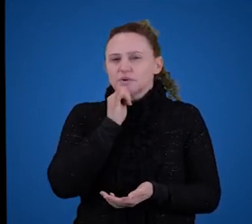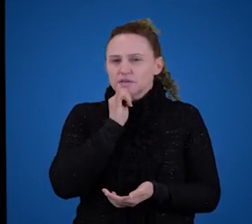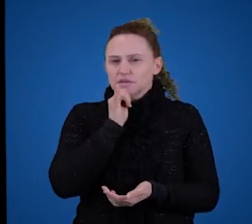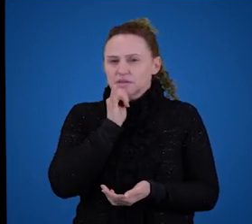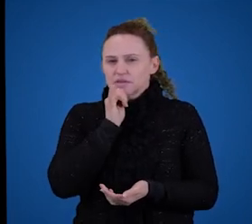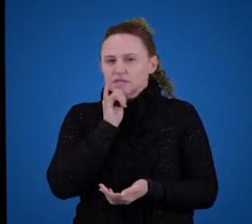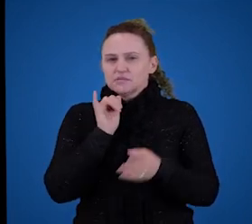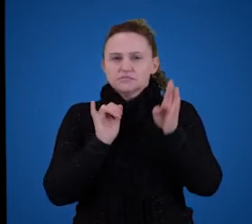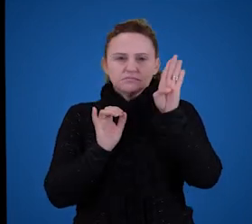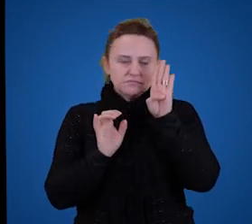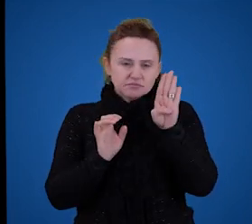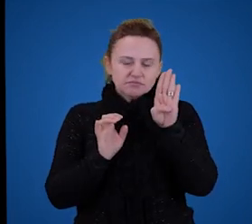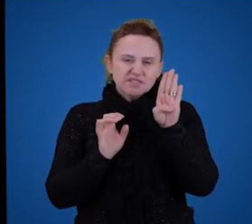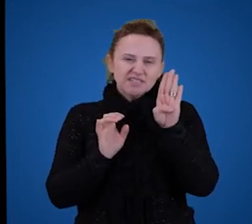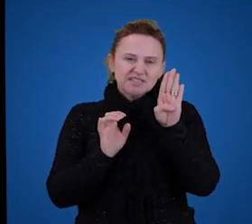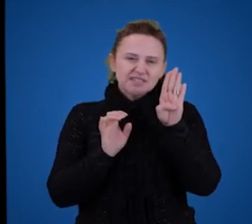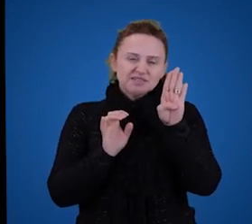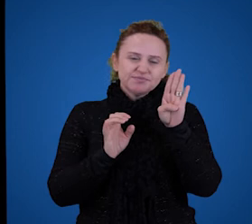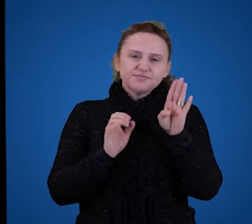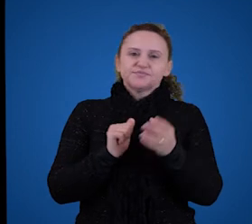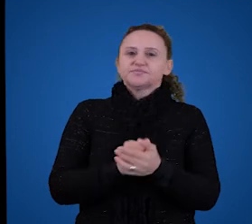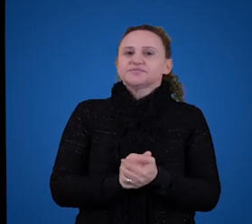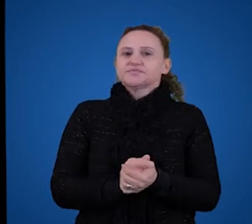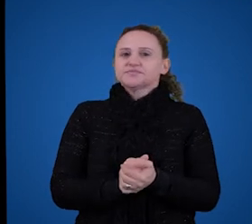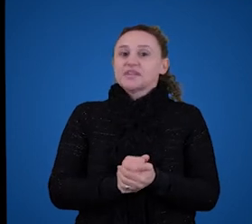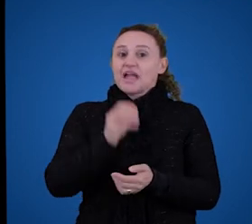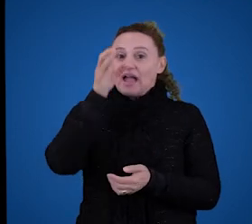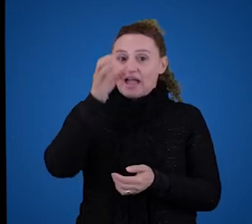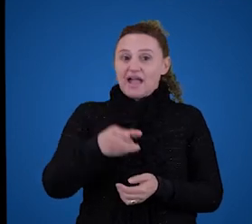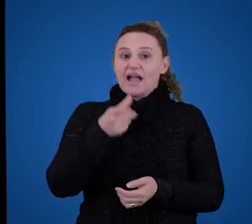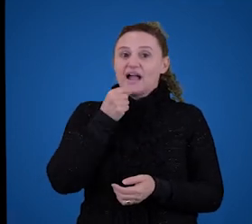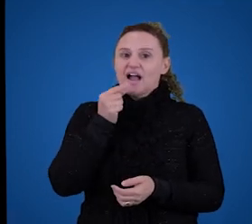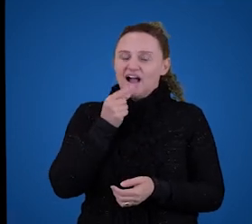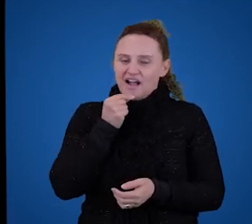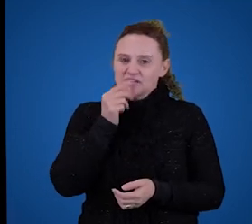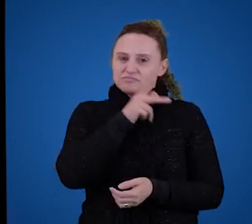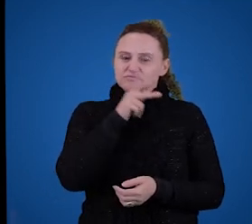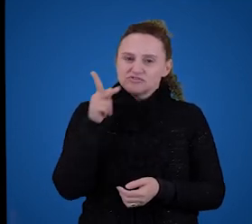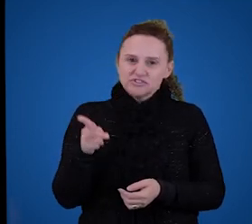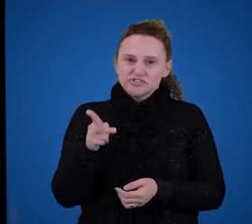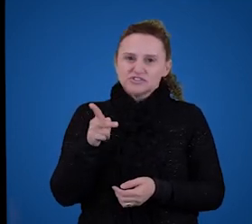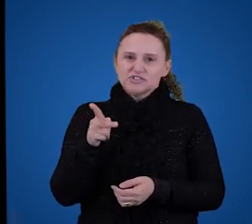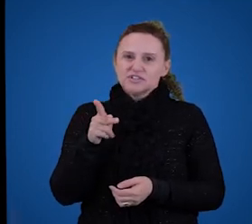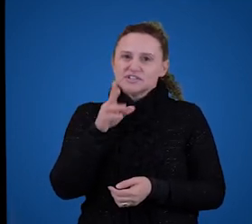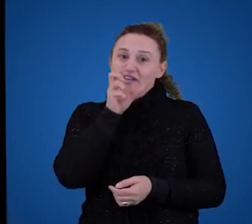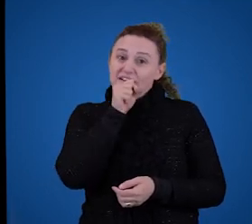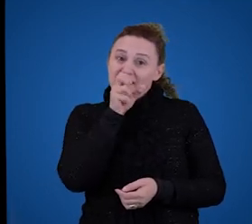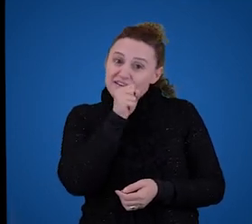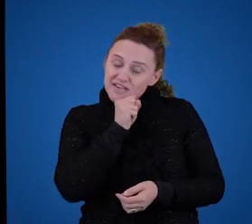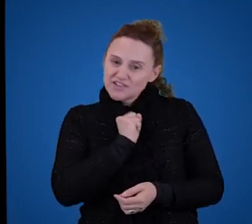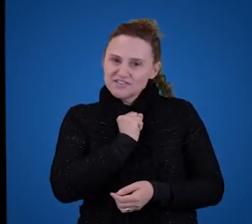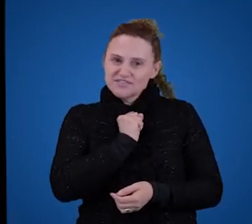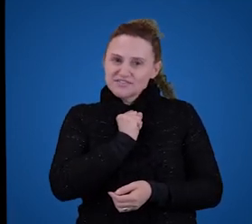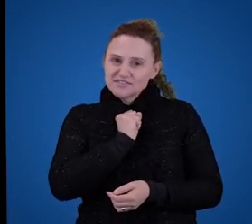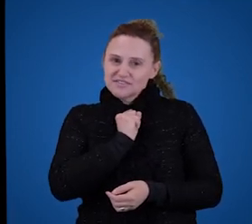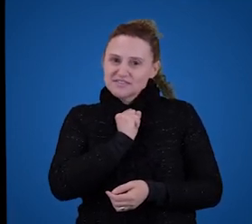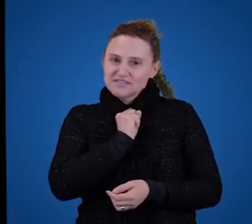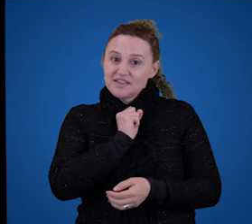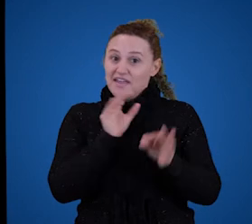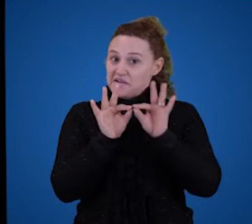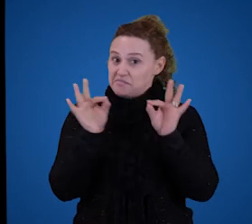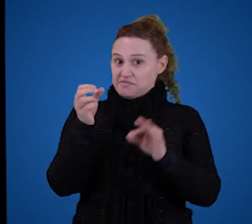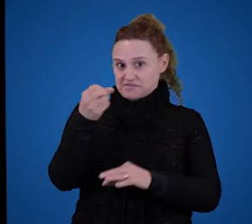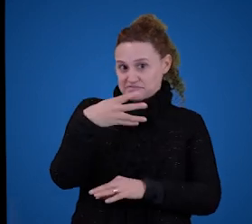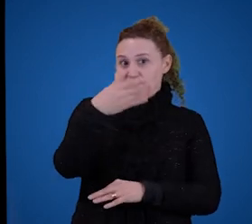professor Bruno é laranja, e de fato é. Tá aqui a minha garrafa da água, né? D é uma frase nova para vocês, provavelmente,